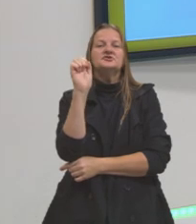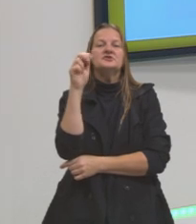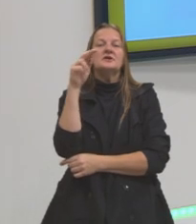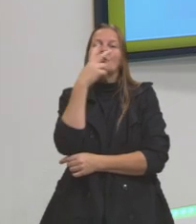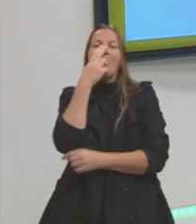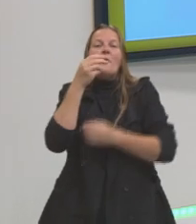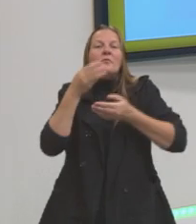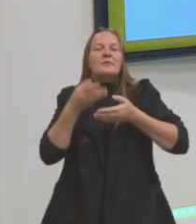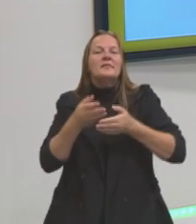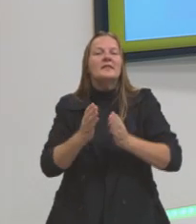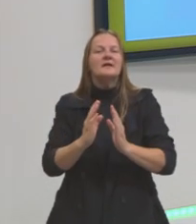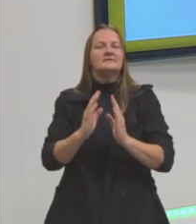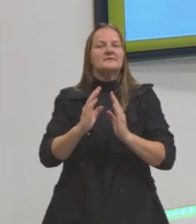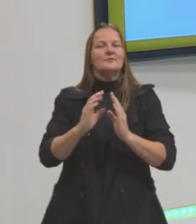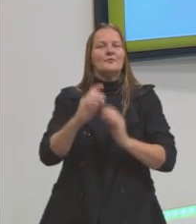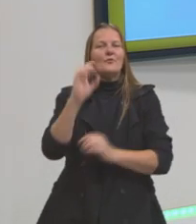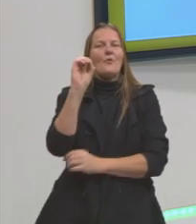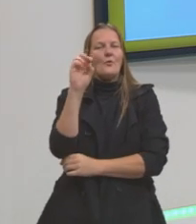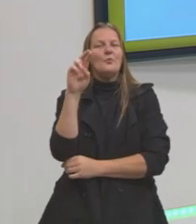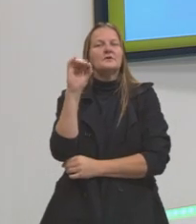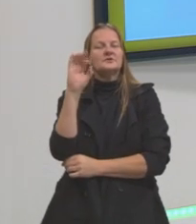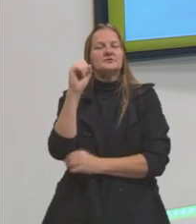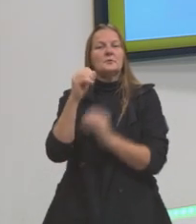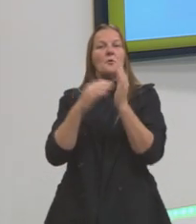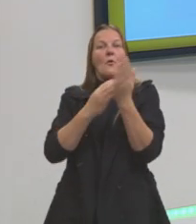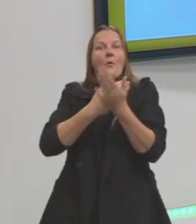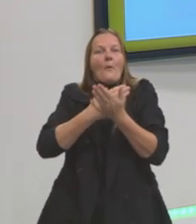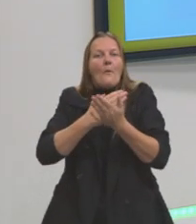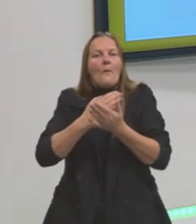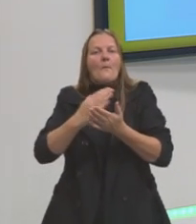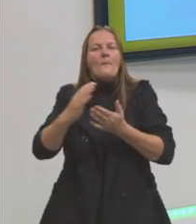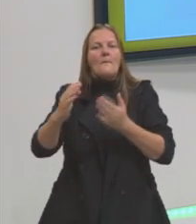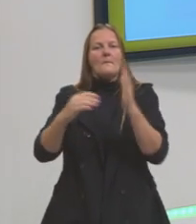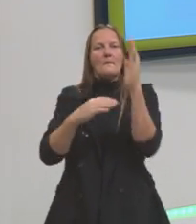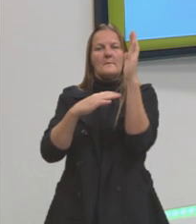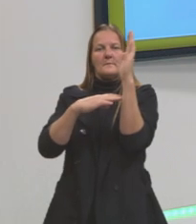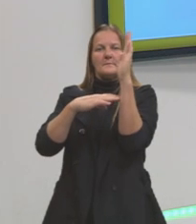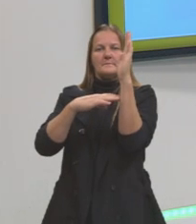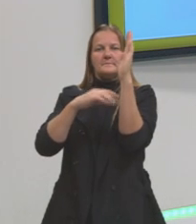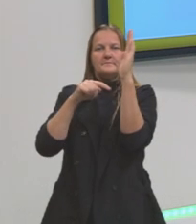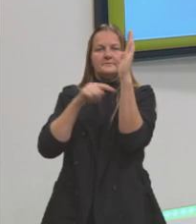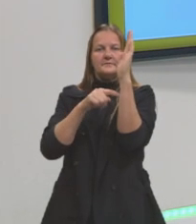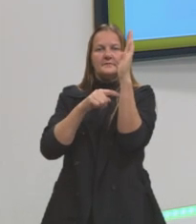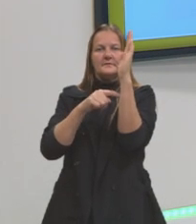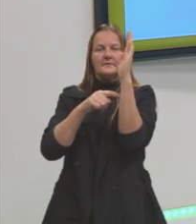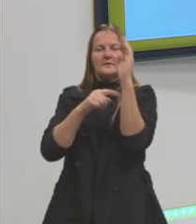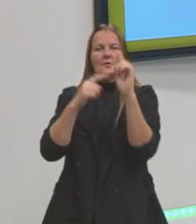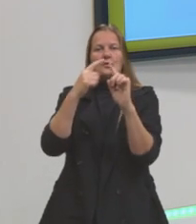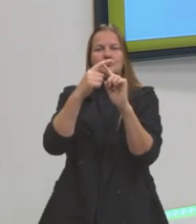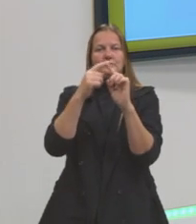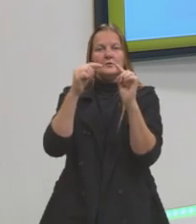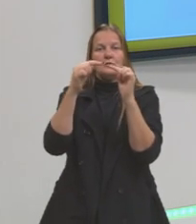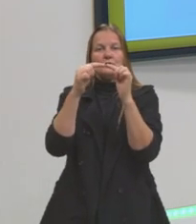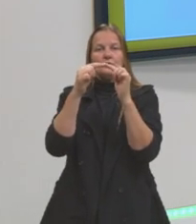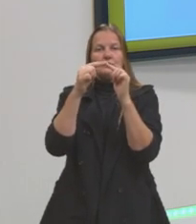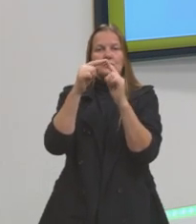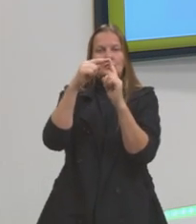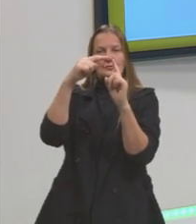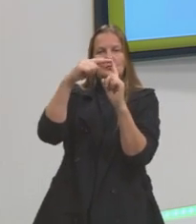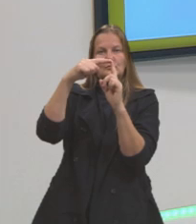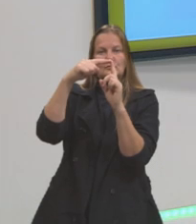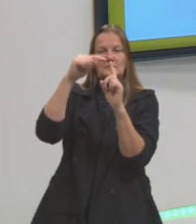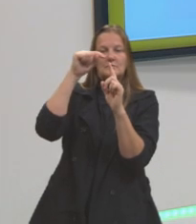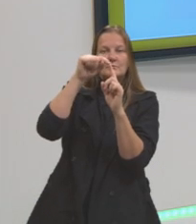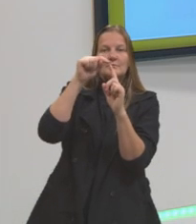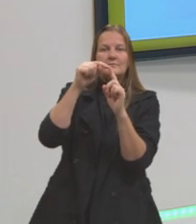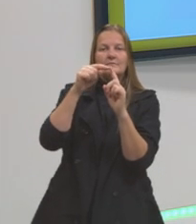origem do sistema cartesiano? Porque aquele ponto, então, é ponto de intersecção, ou ainda nós podemos falar, então, o ponto de encontro